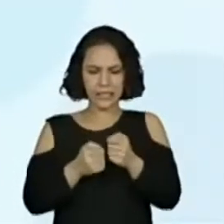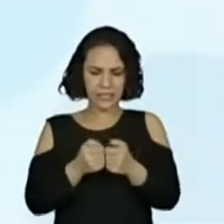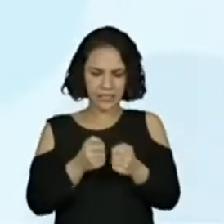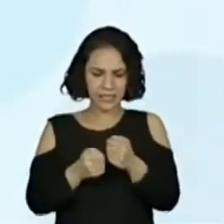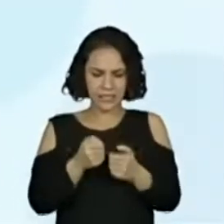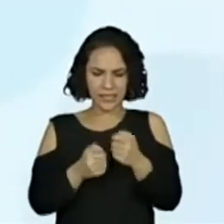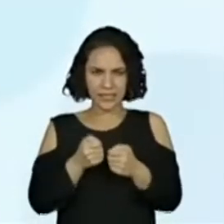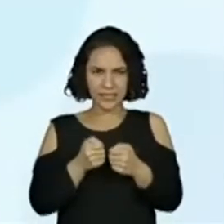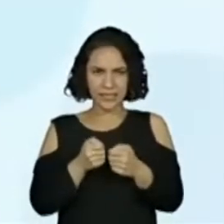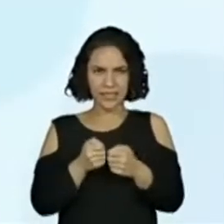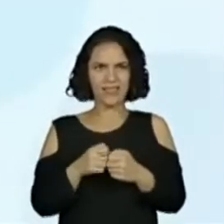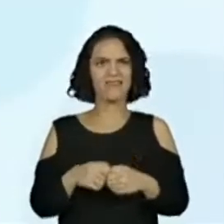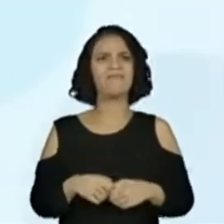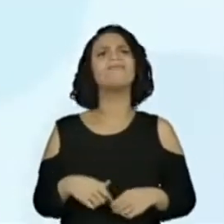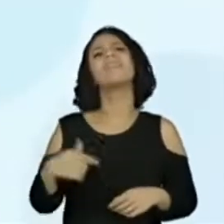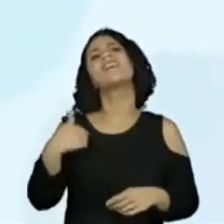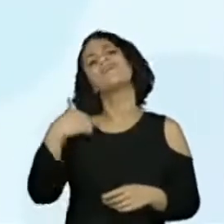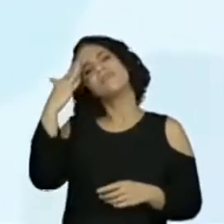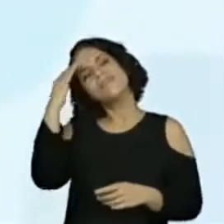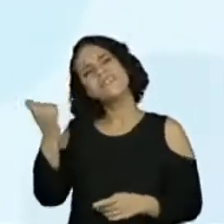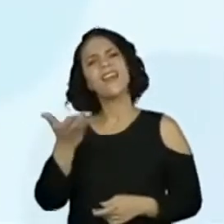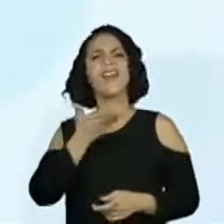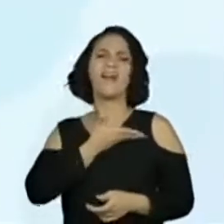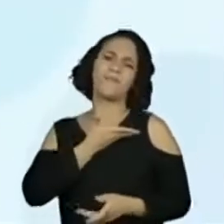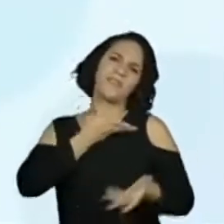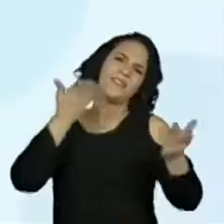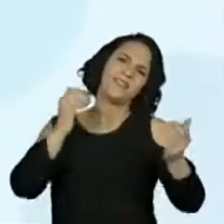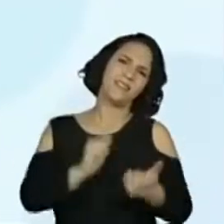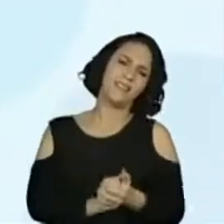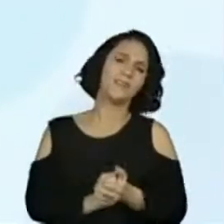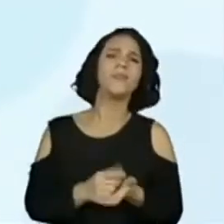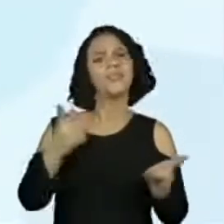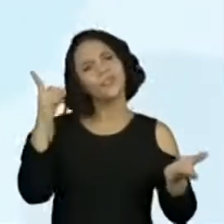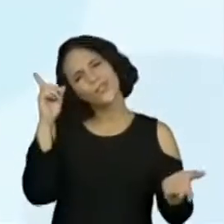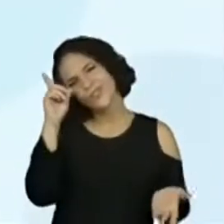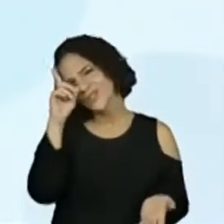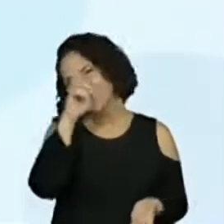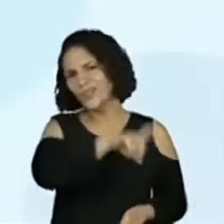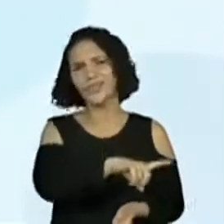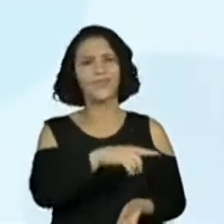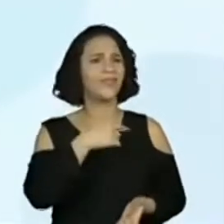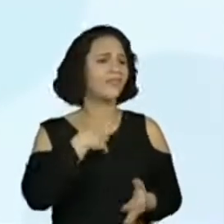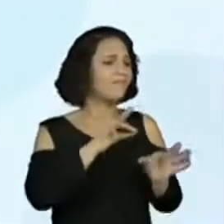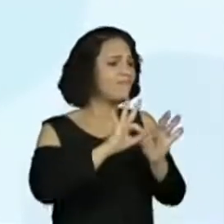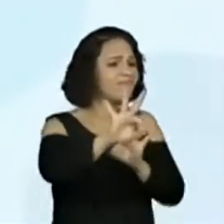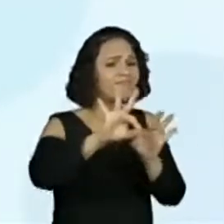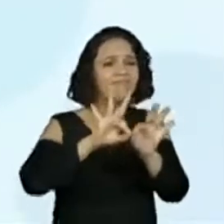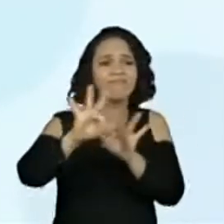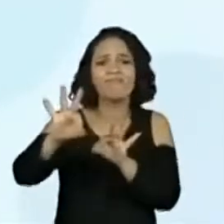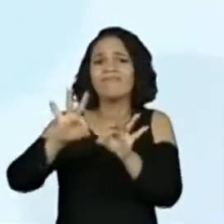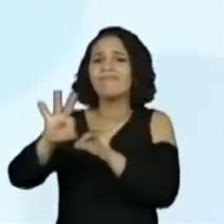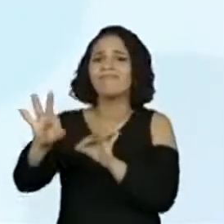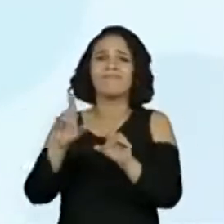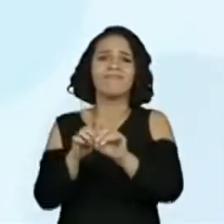enviar. Eu sei, amiga, mas está difícil demais o distanciamento. Plim!